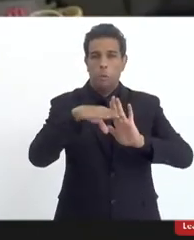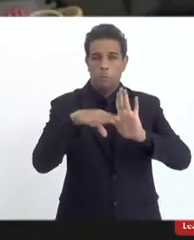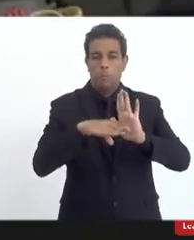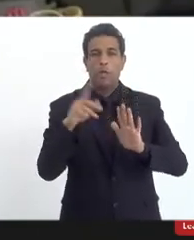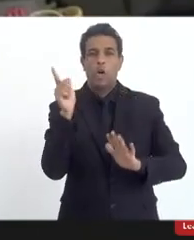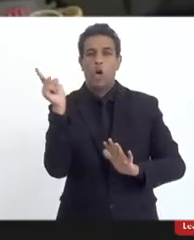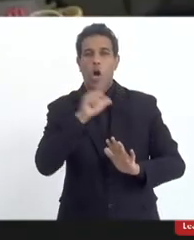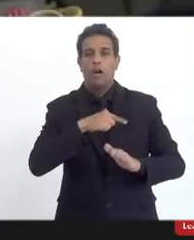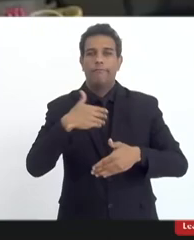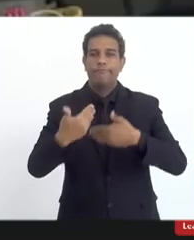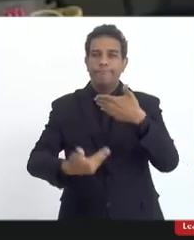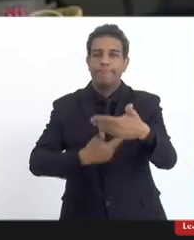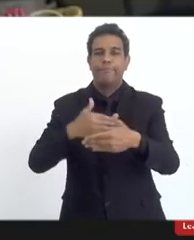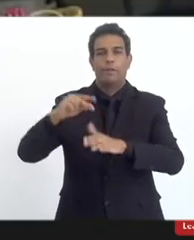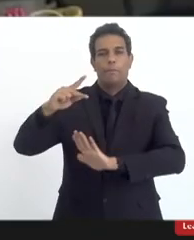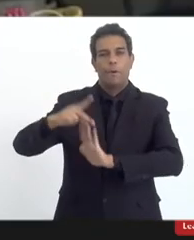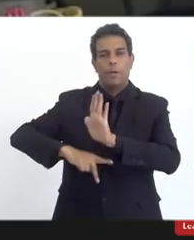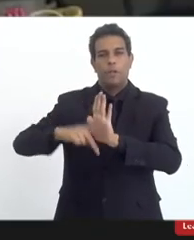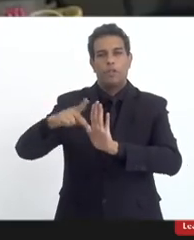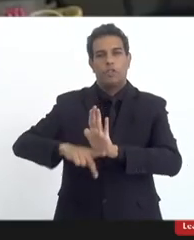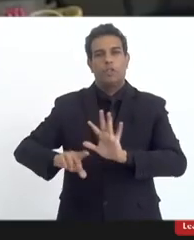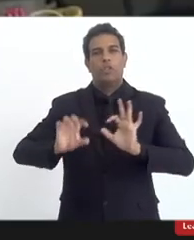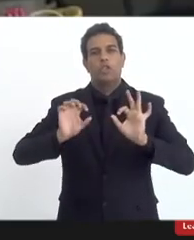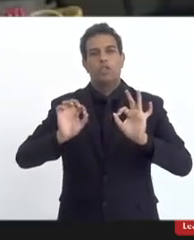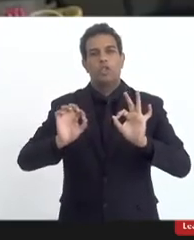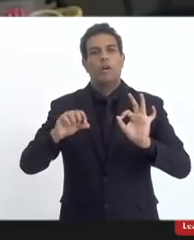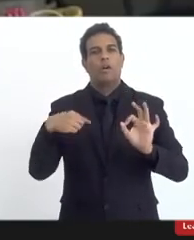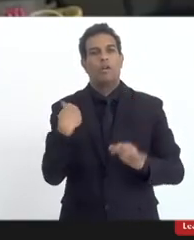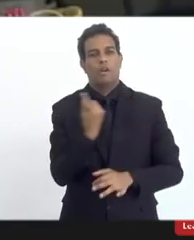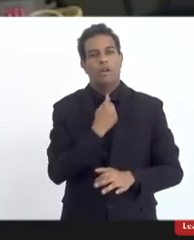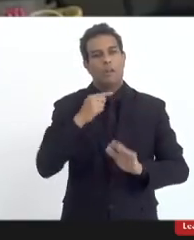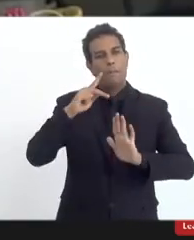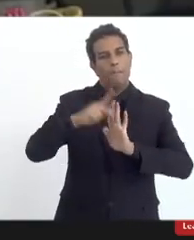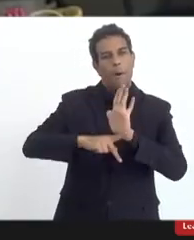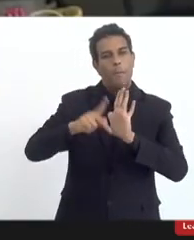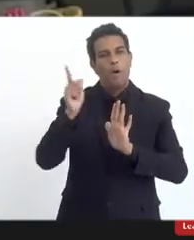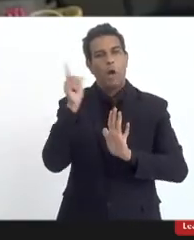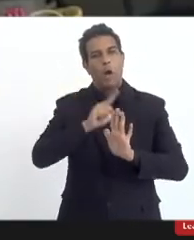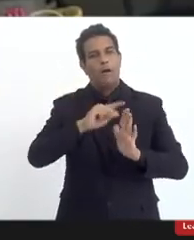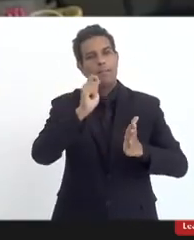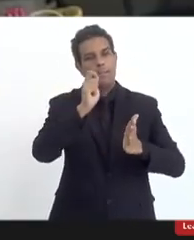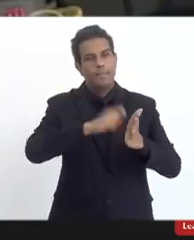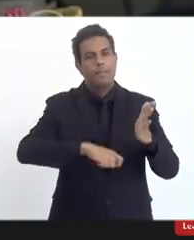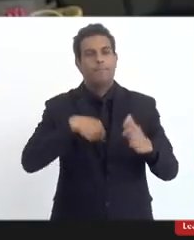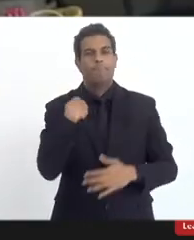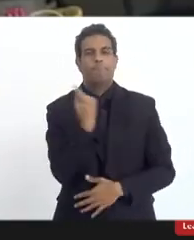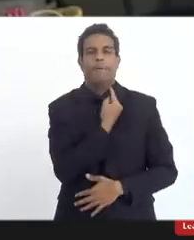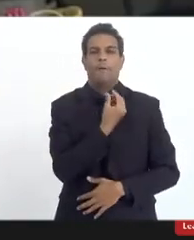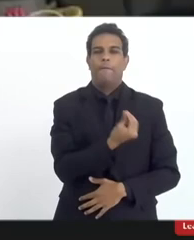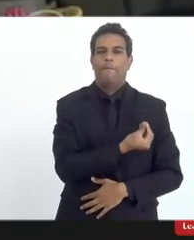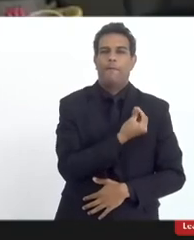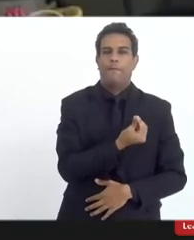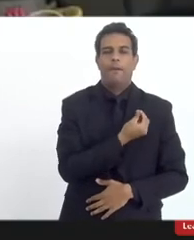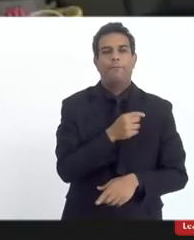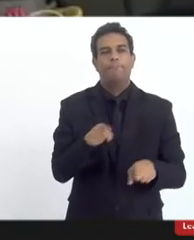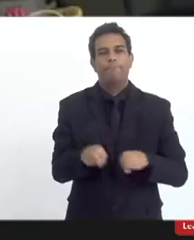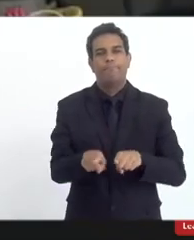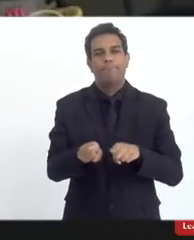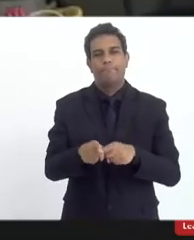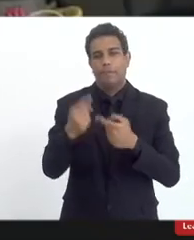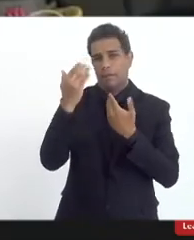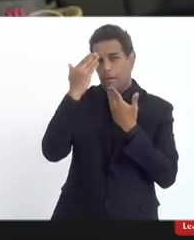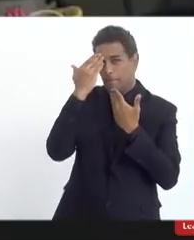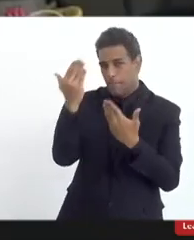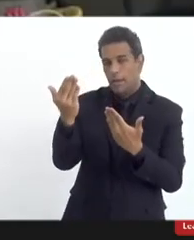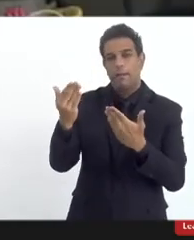acesso ainda quando era um projeto não lei mas quando era um projeto de sua autoria e agradeço por